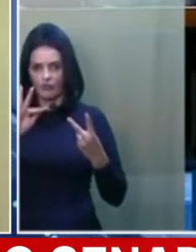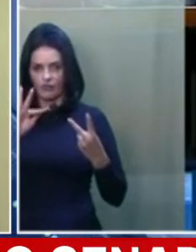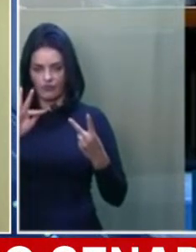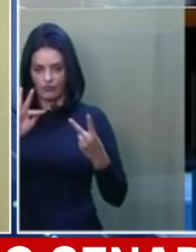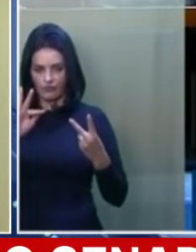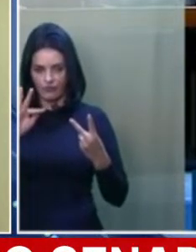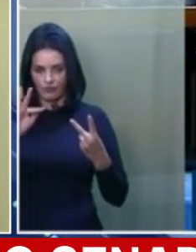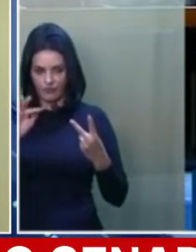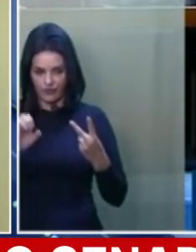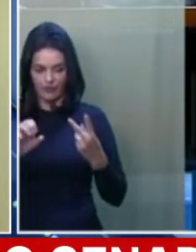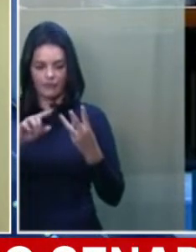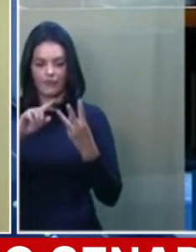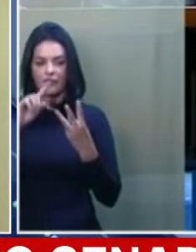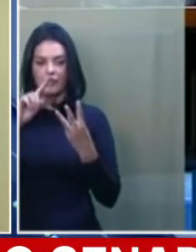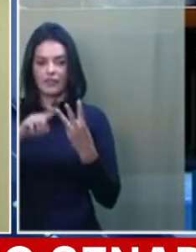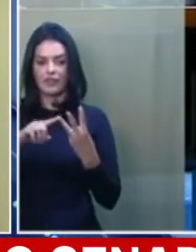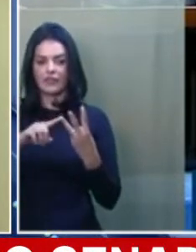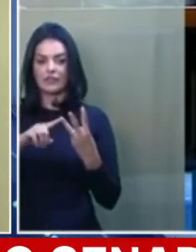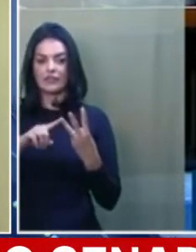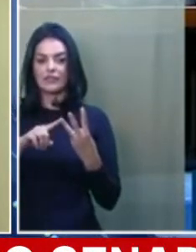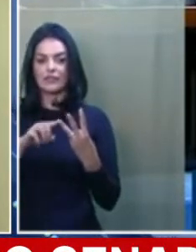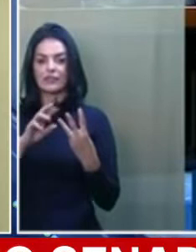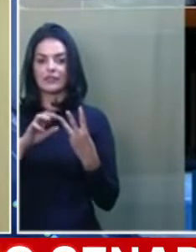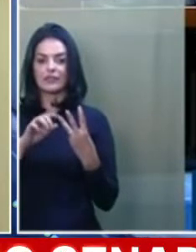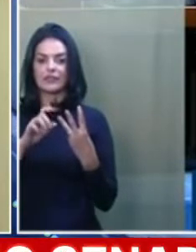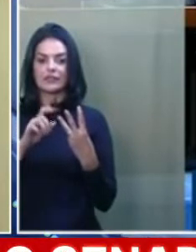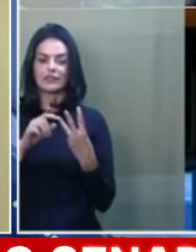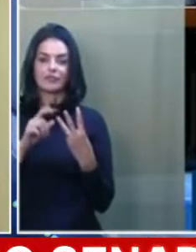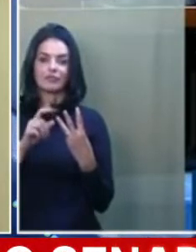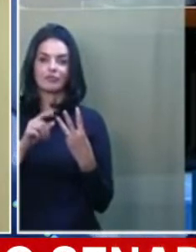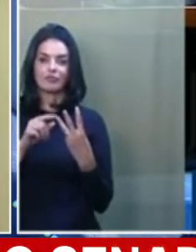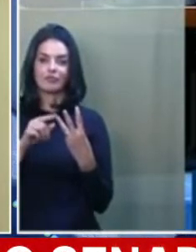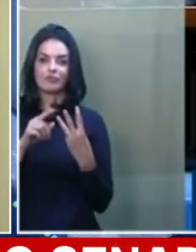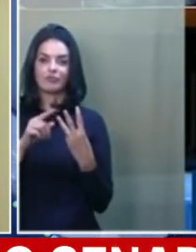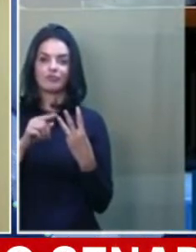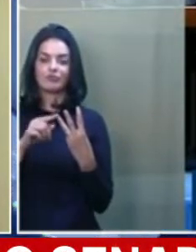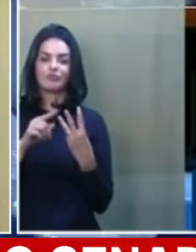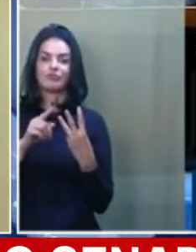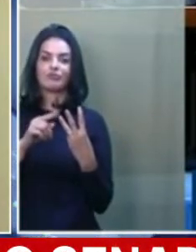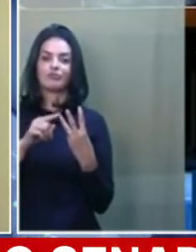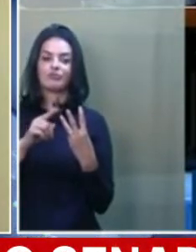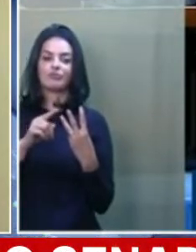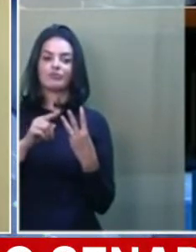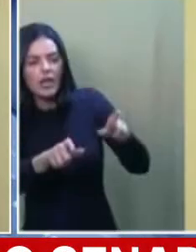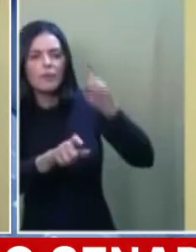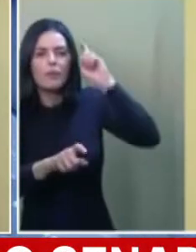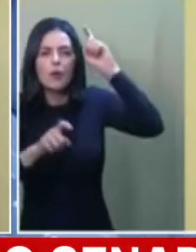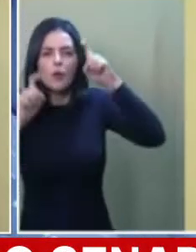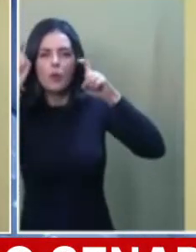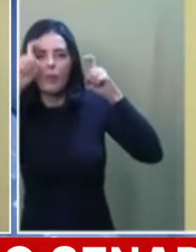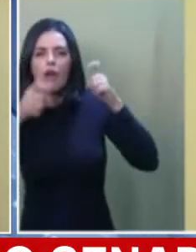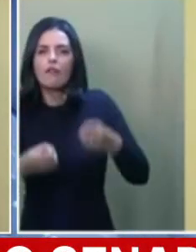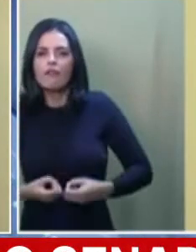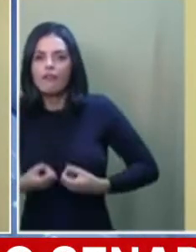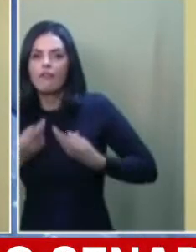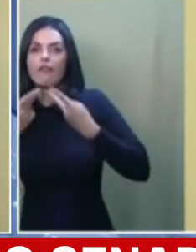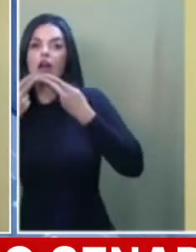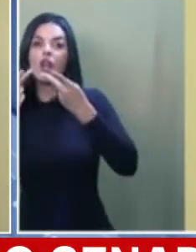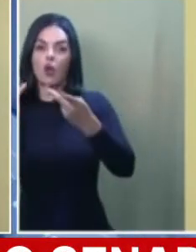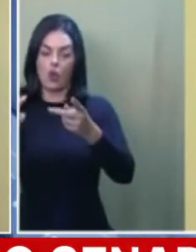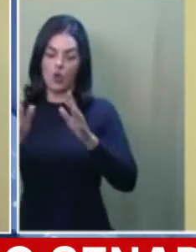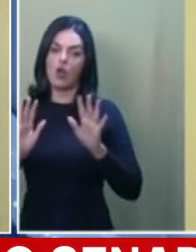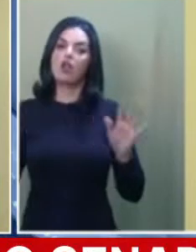é de agora. Ela é do início desse ano. Lamentavelmente, o governo é que não se sensibilizou e não